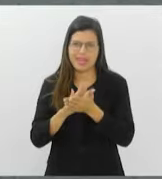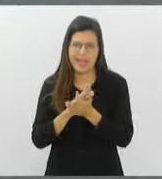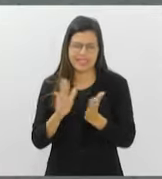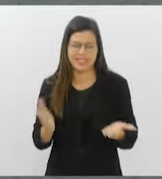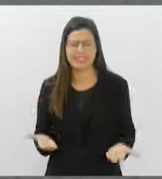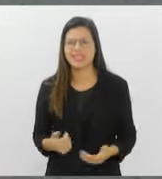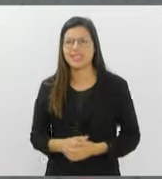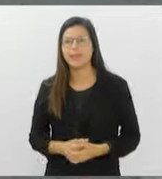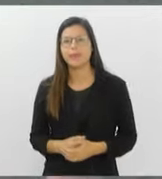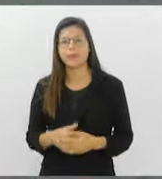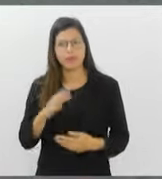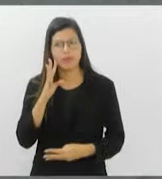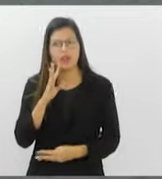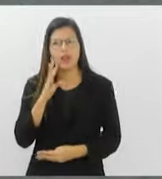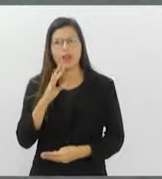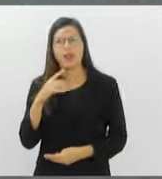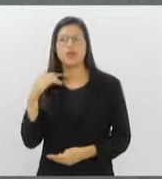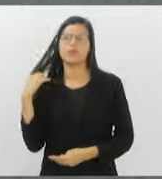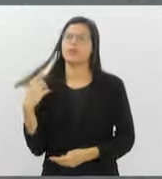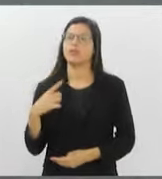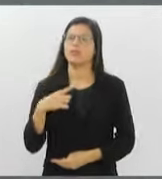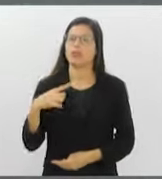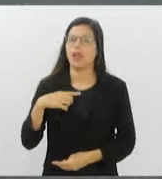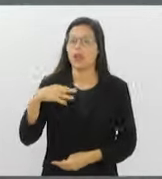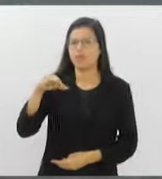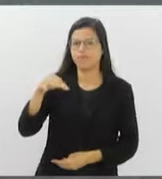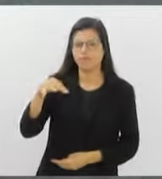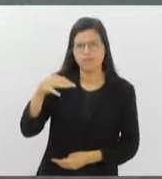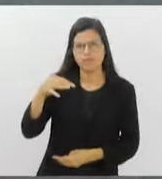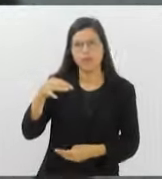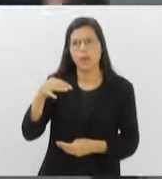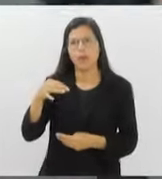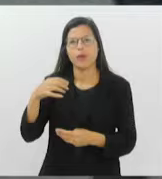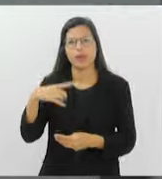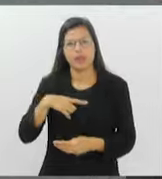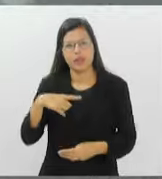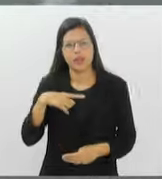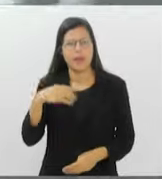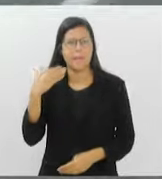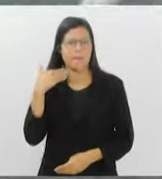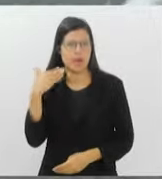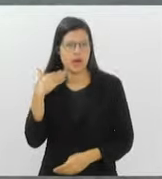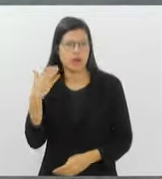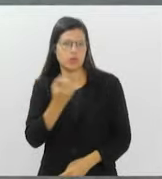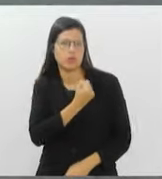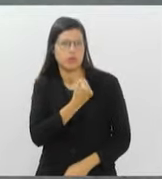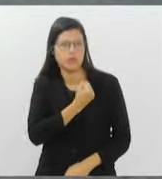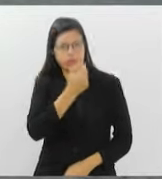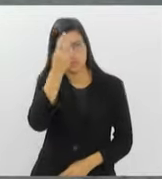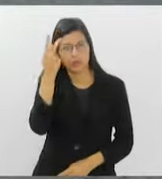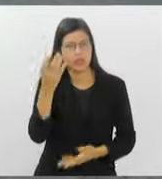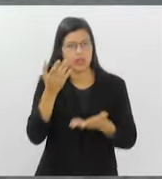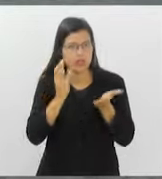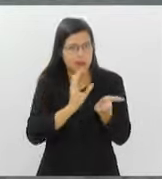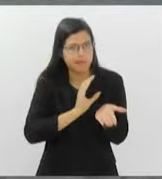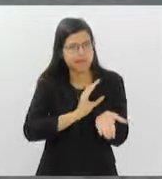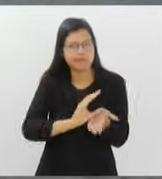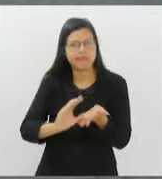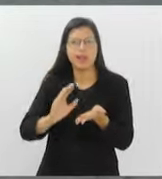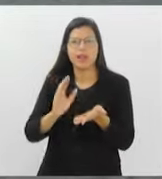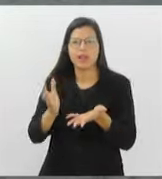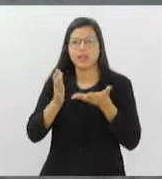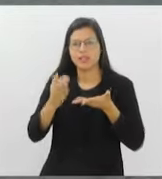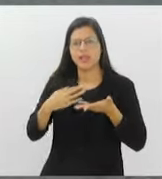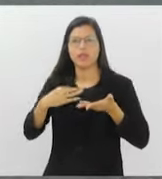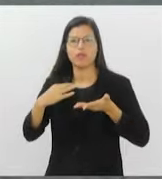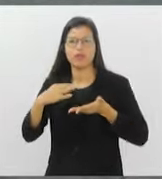continha, nós temos um panfleto que informa a conta bancária, se a pessoa quiser ajudar a gente. Se quiser ser motorista,